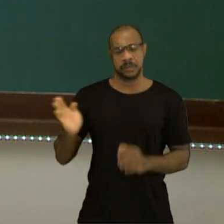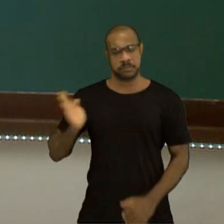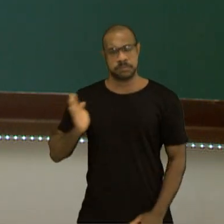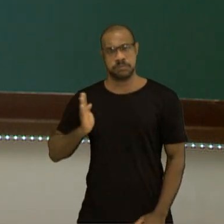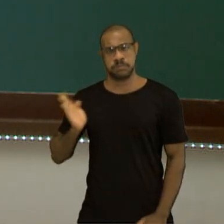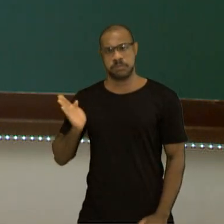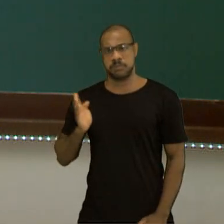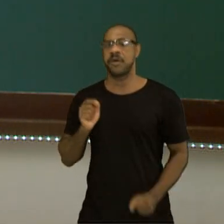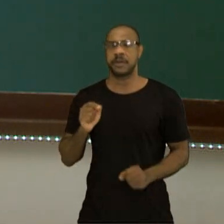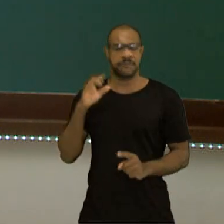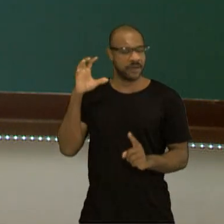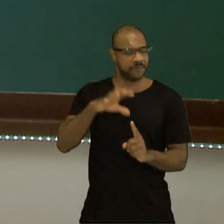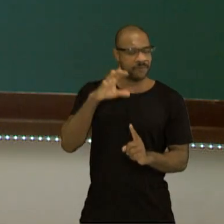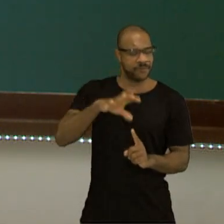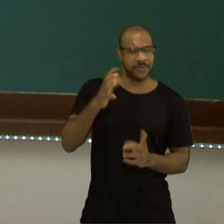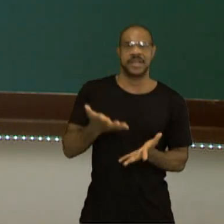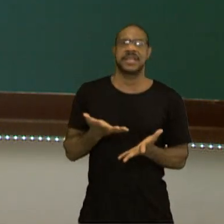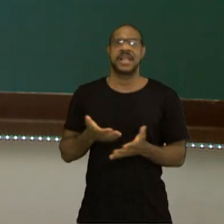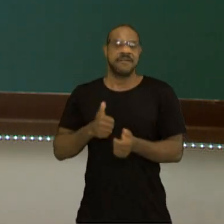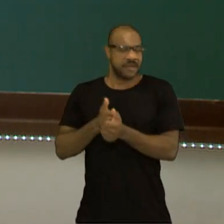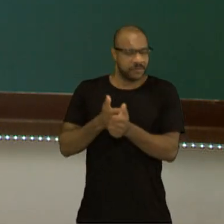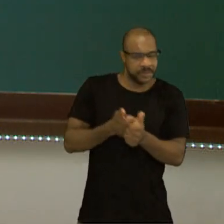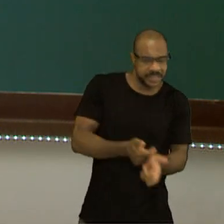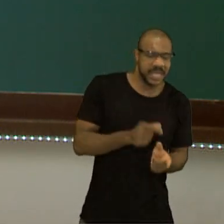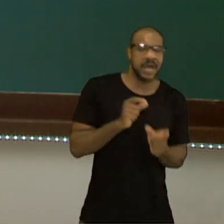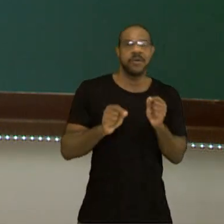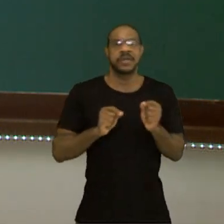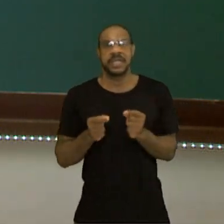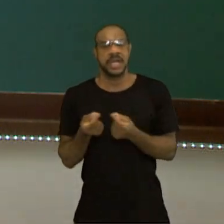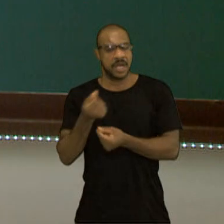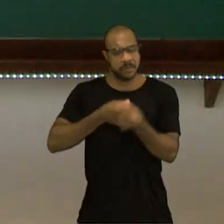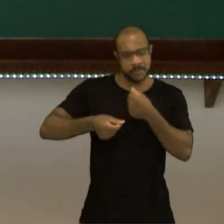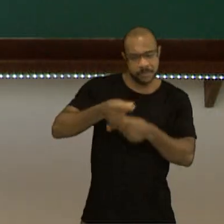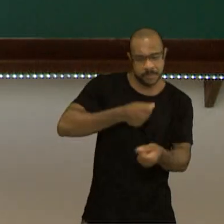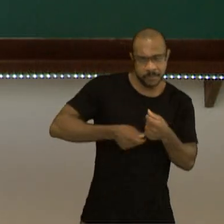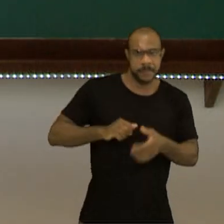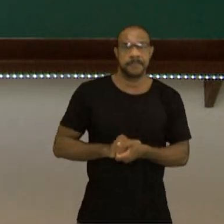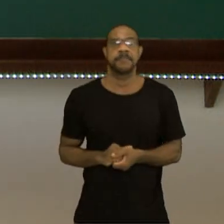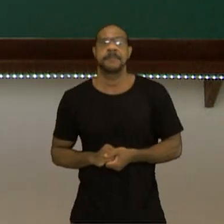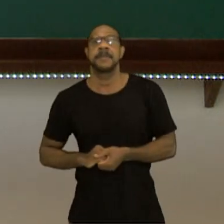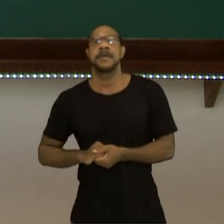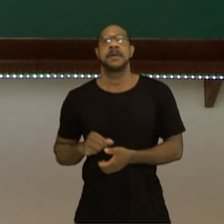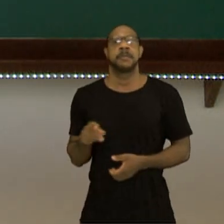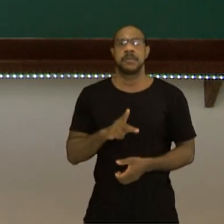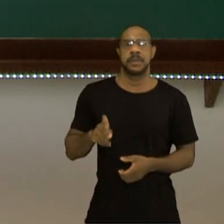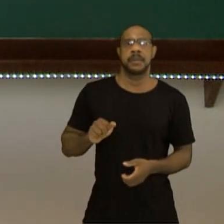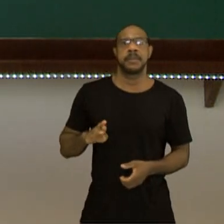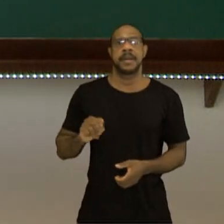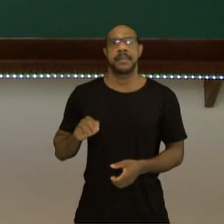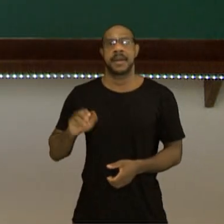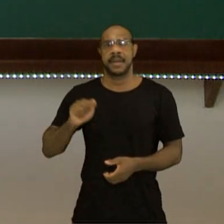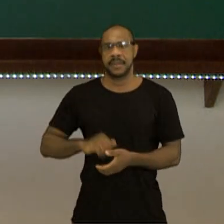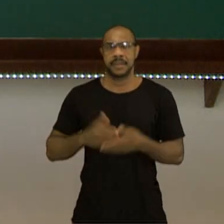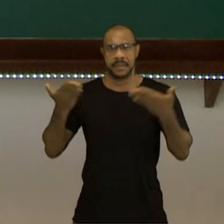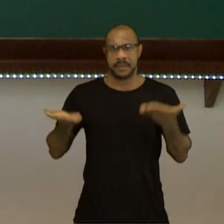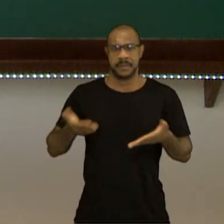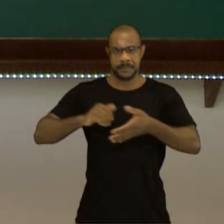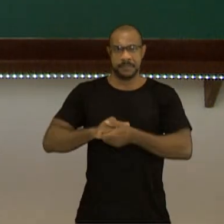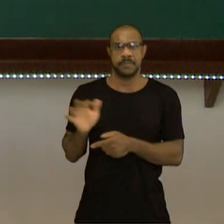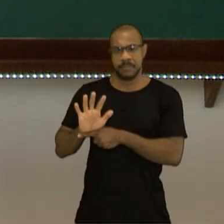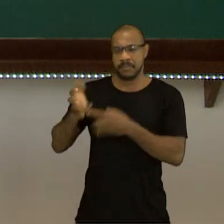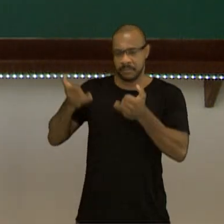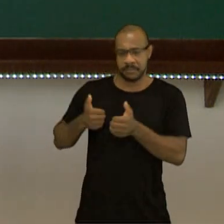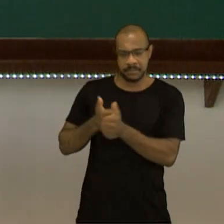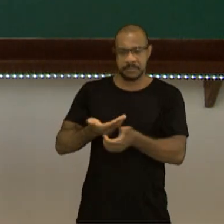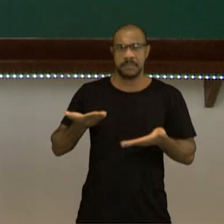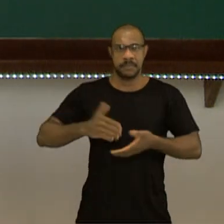representatividade dentro da economia, dentro da política. Eu sou a professora Bárbara Furquim e vou acompanhar vocês nesse vídeo.